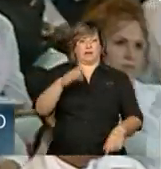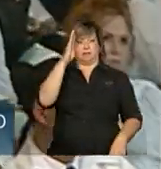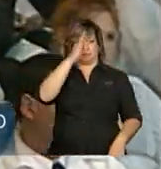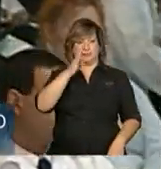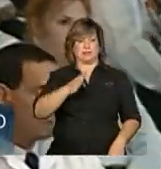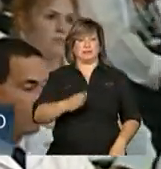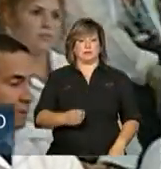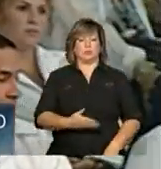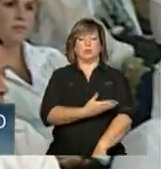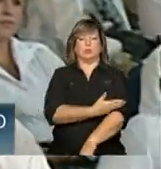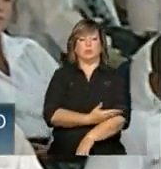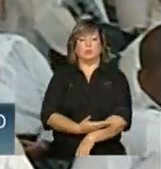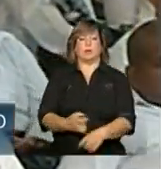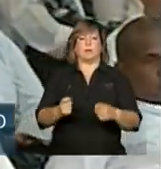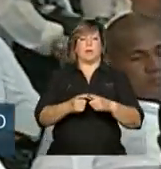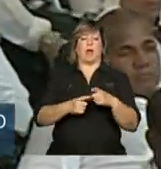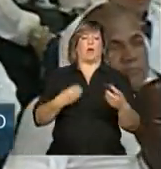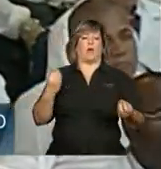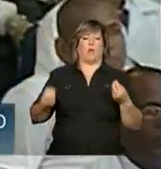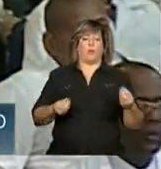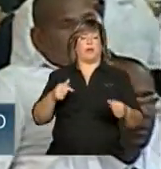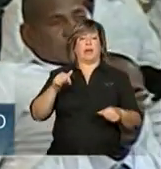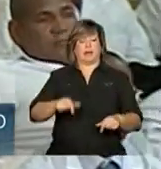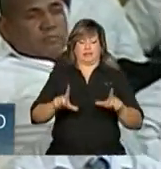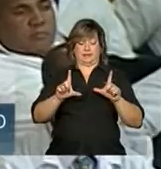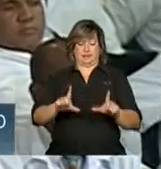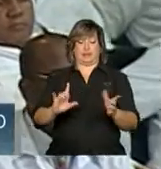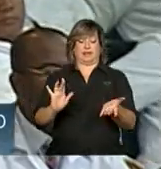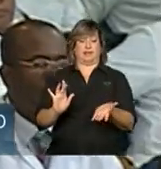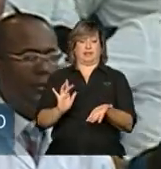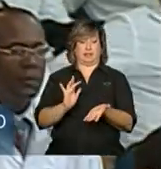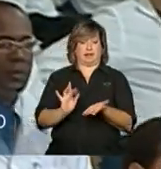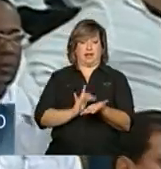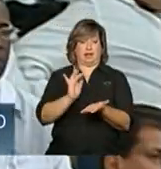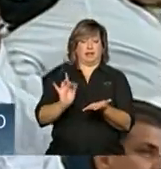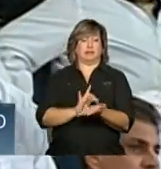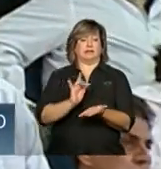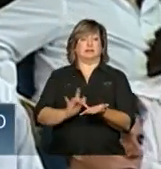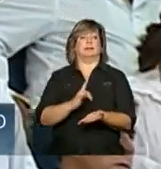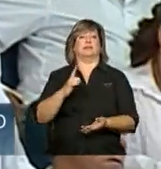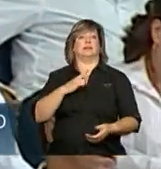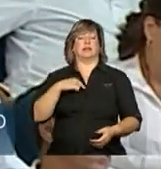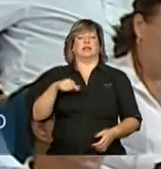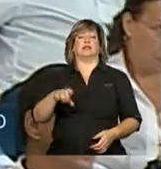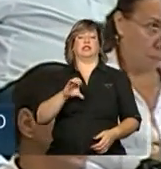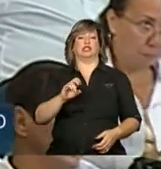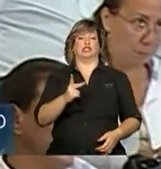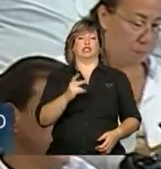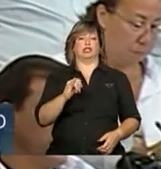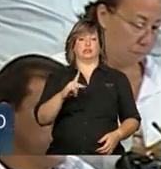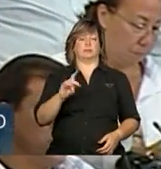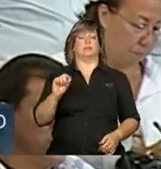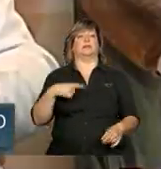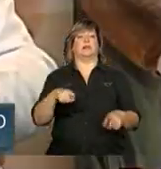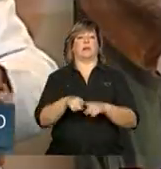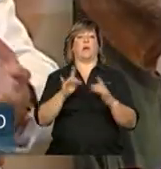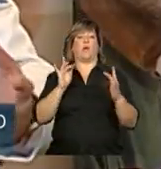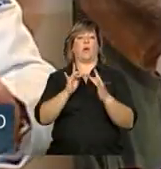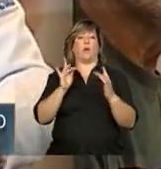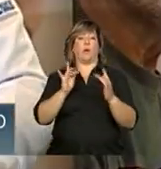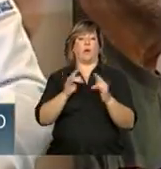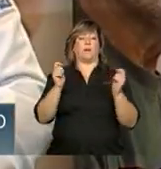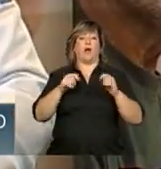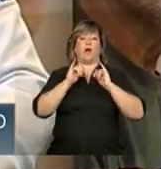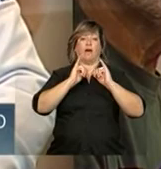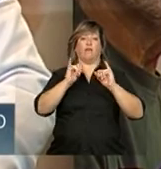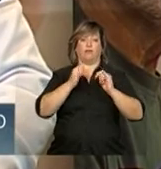momento onde estiver. Além disso, esse tablet também vai poder conter um chip de contato para transmissão